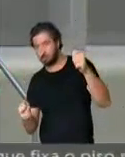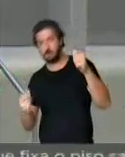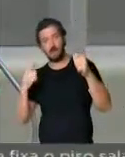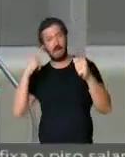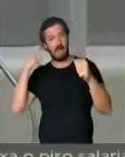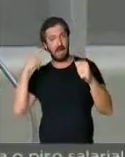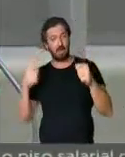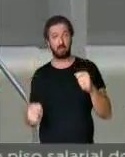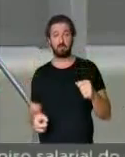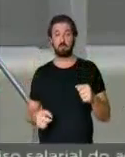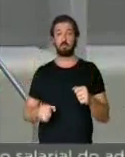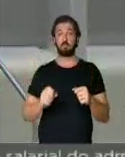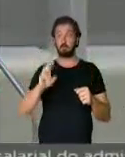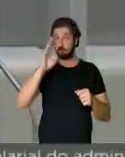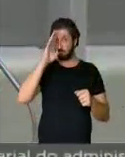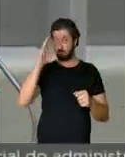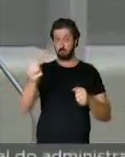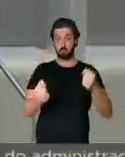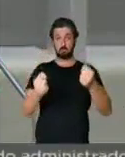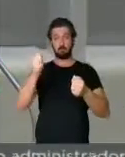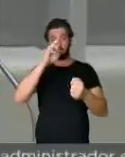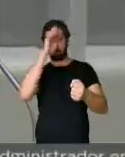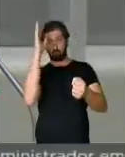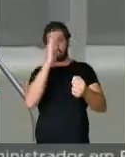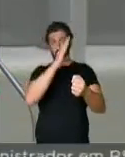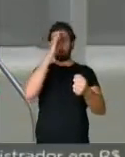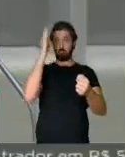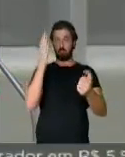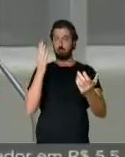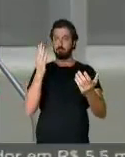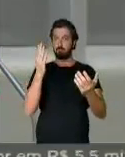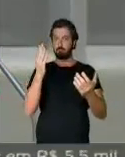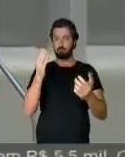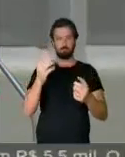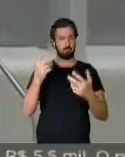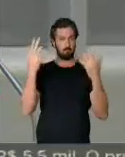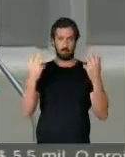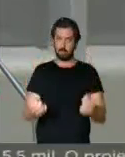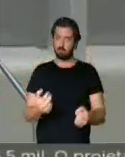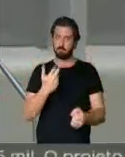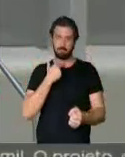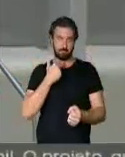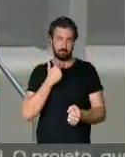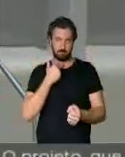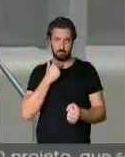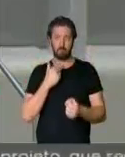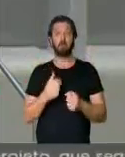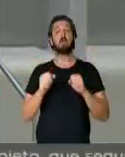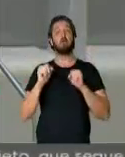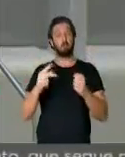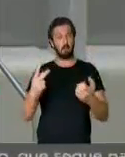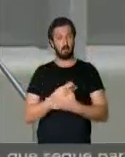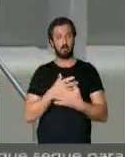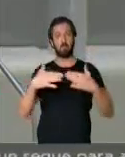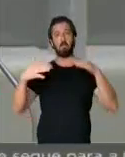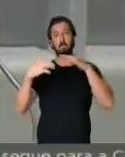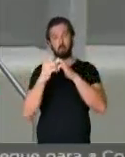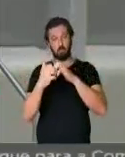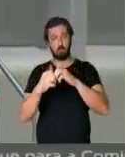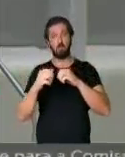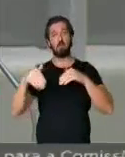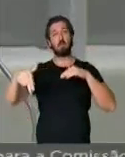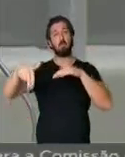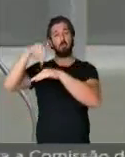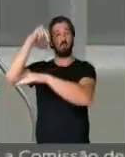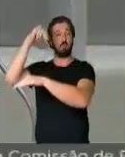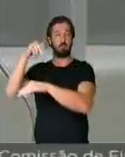e principalmente dirigir embriagado. É inadmissível e pode causar acidentes e